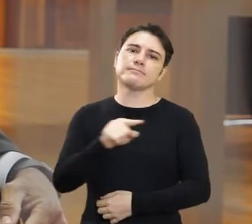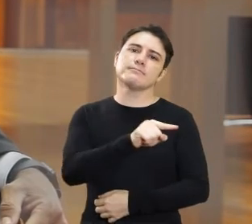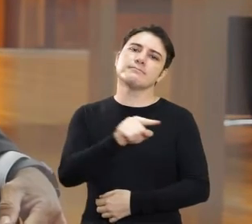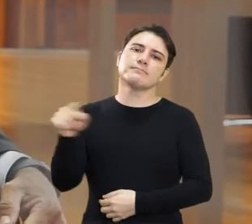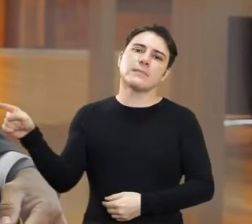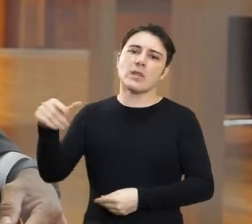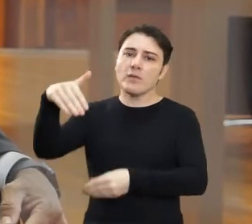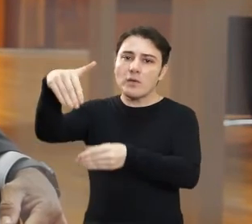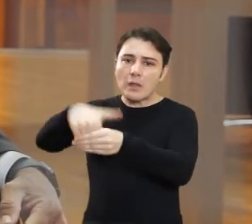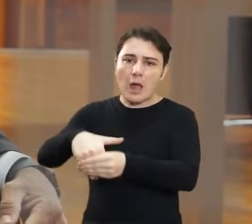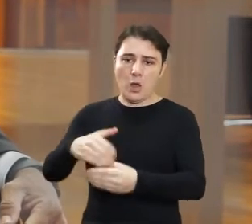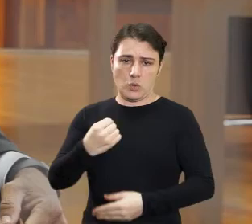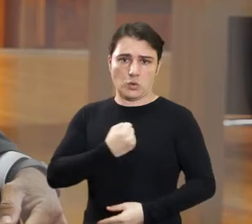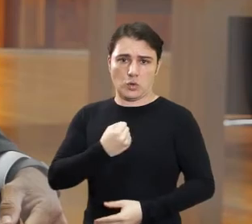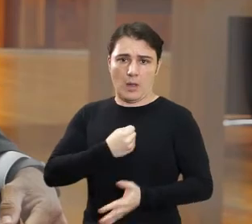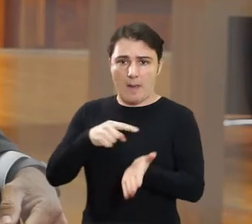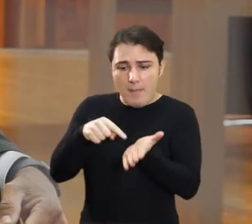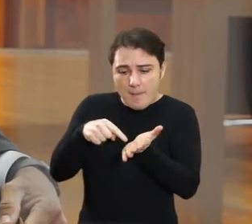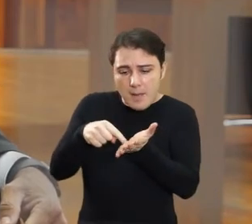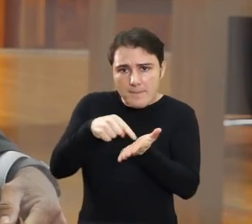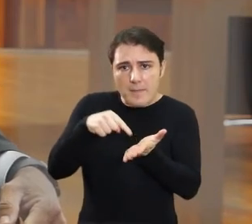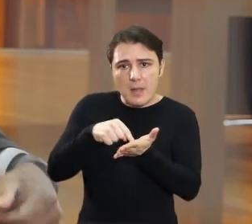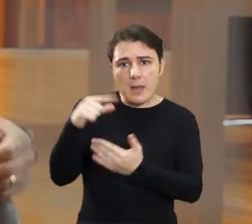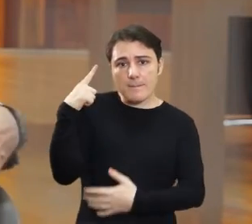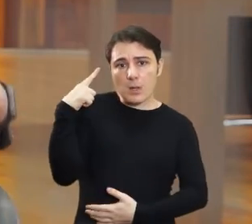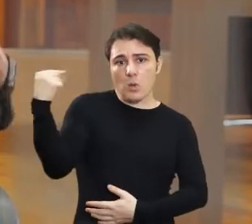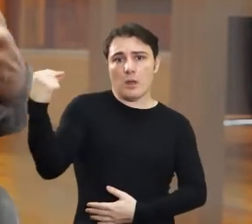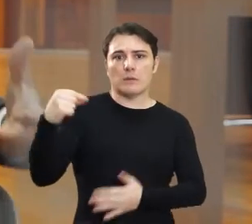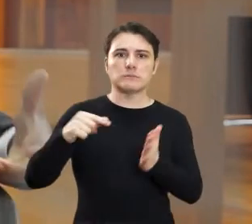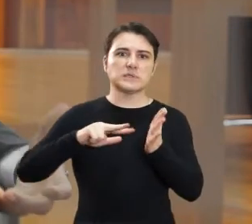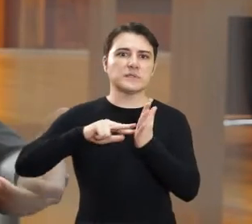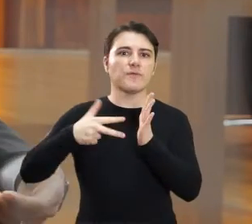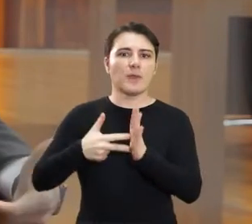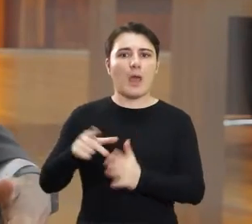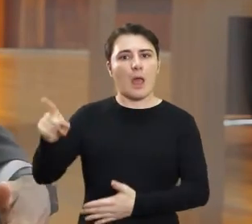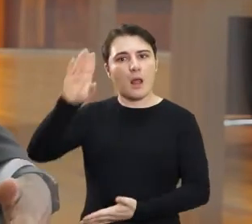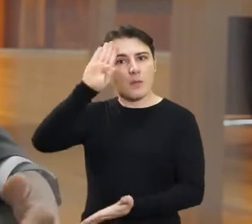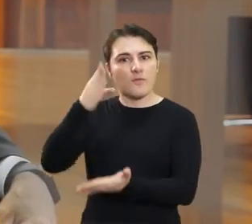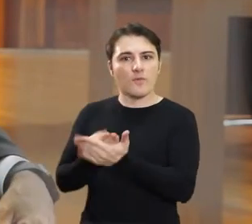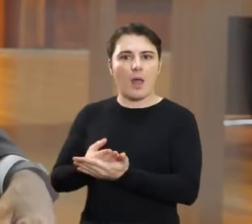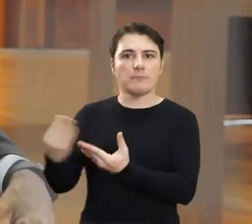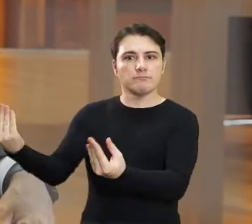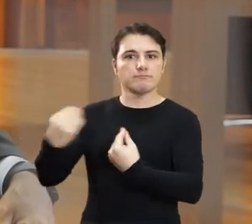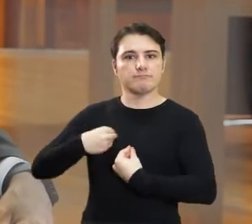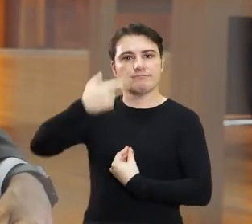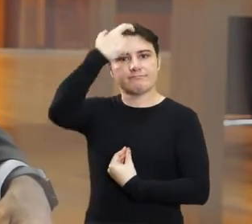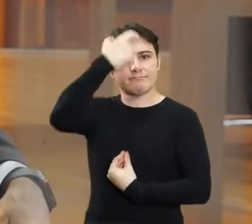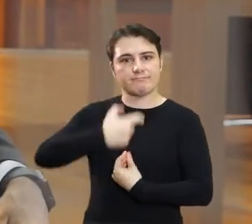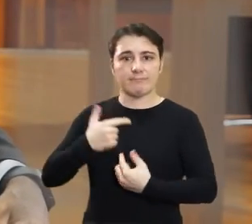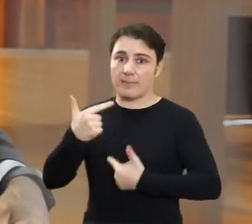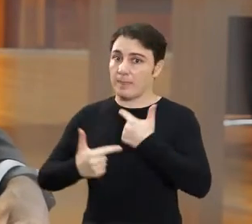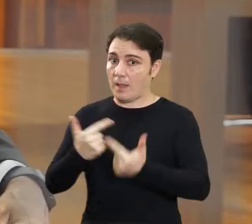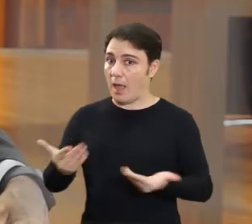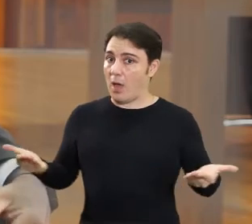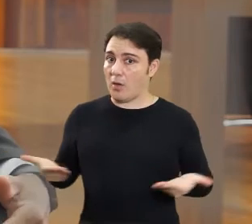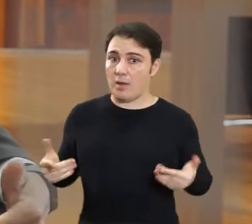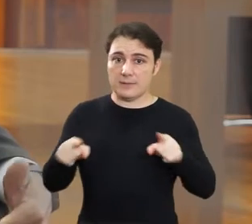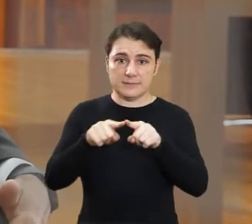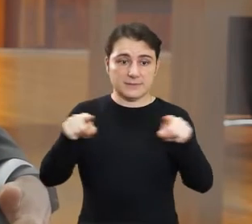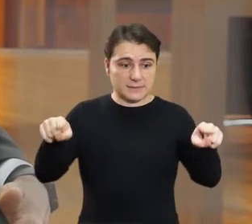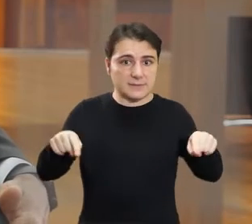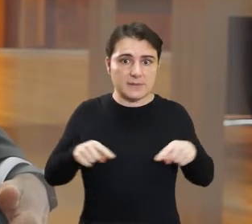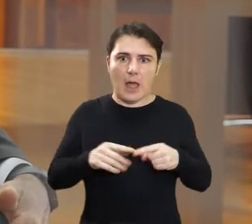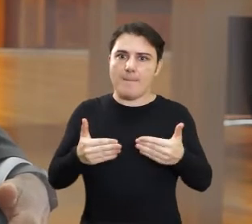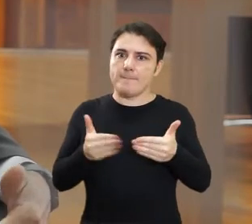sinceridade, porque quando a pessoa foi até as urnas, ela depositou ali a sua confiança em mim. E o nosso gabinete vai